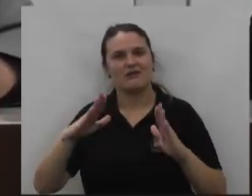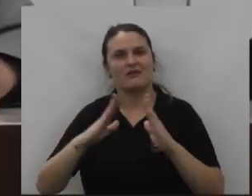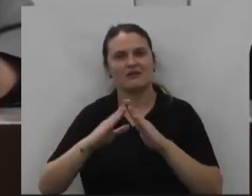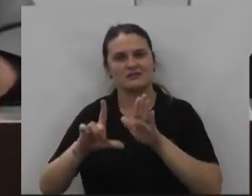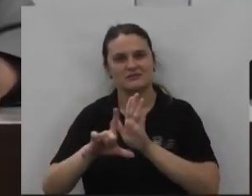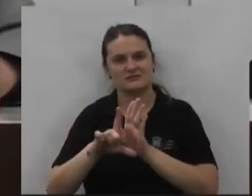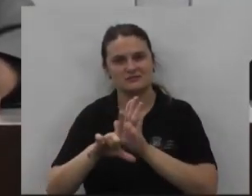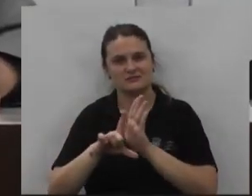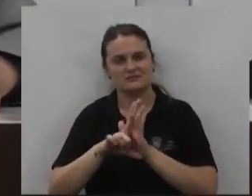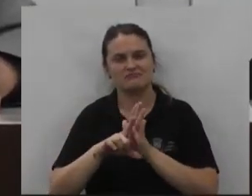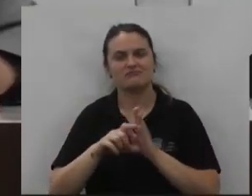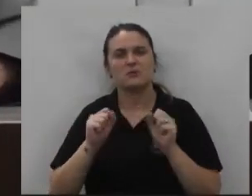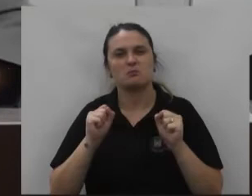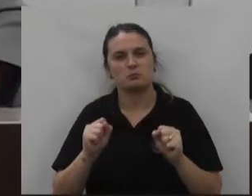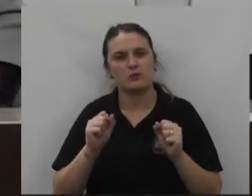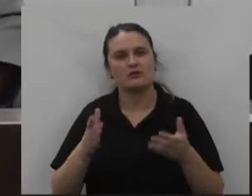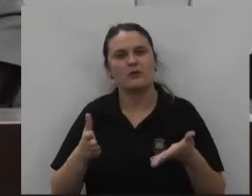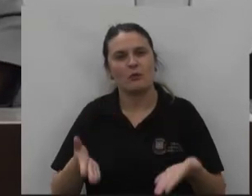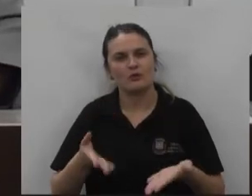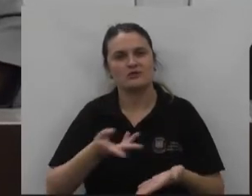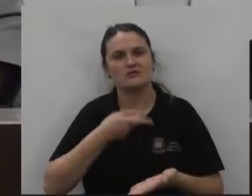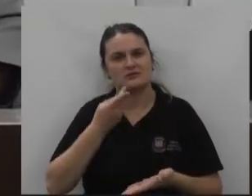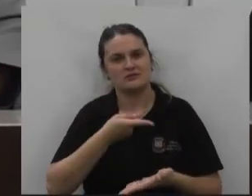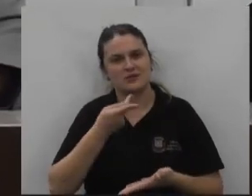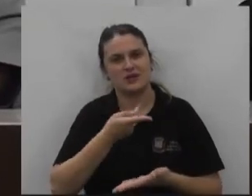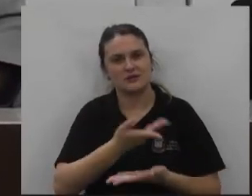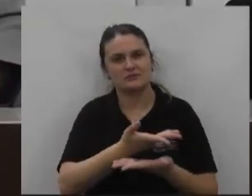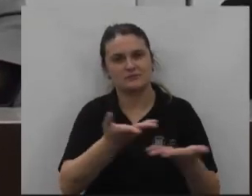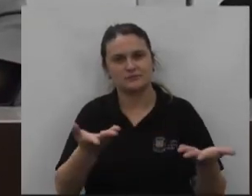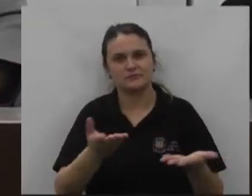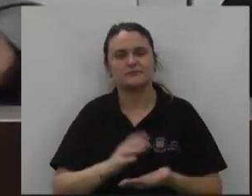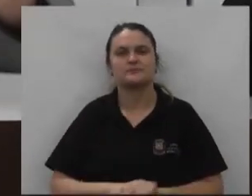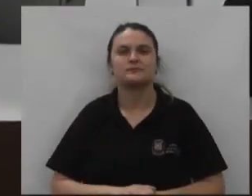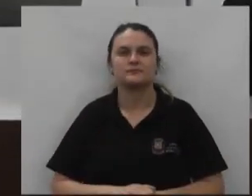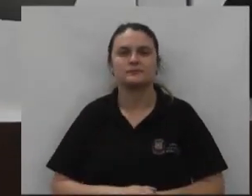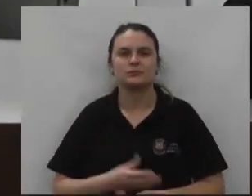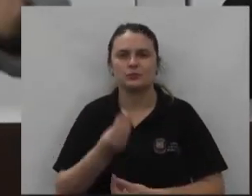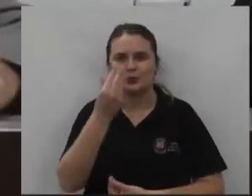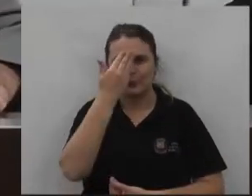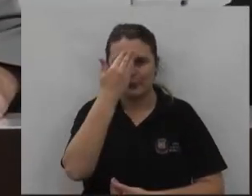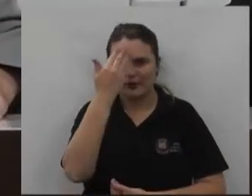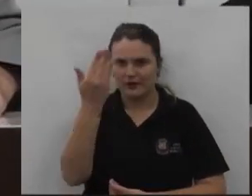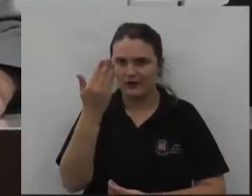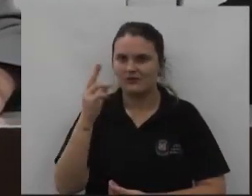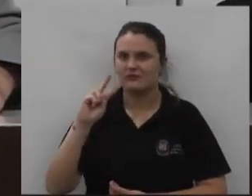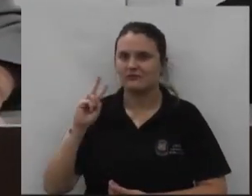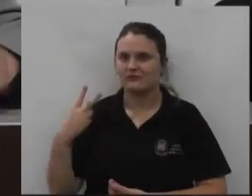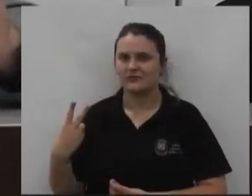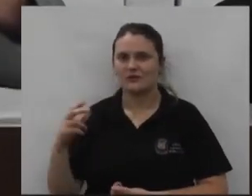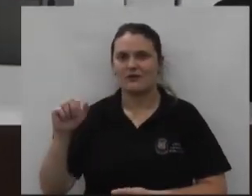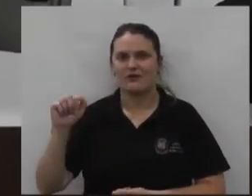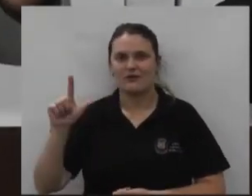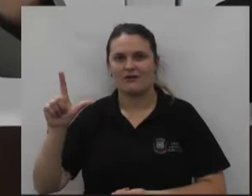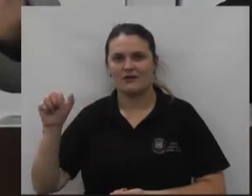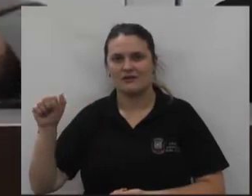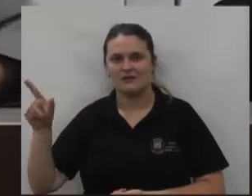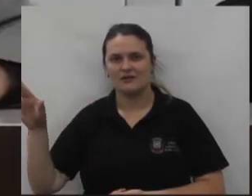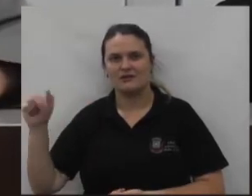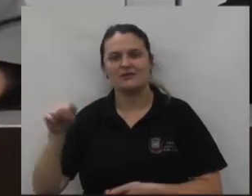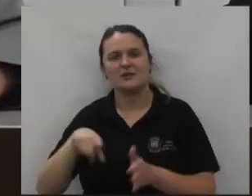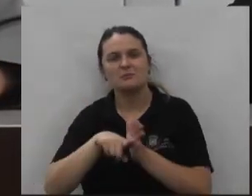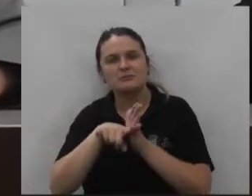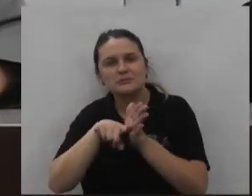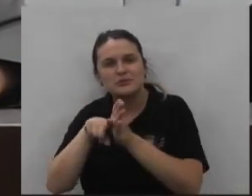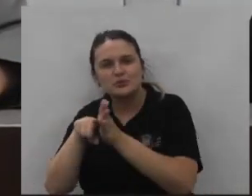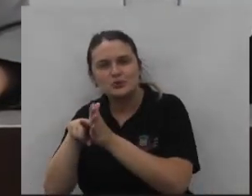que nós estamos aqui e poder hoje estar falando isso para toda a comunidade muito obrigado vereadora Landra que saiu a campo